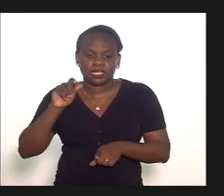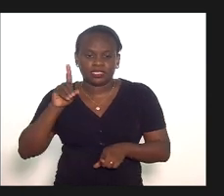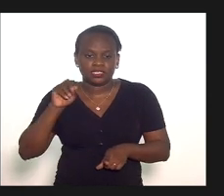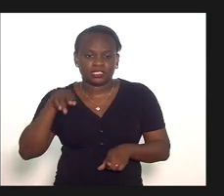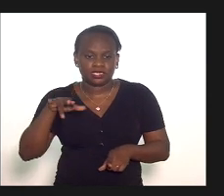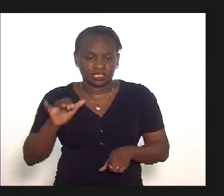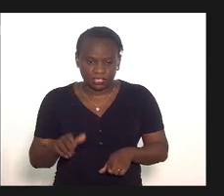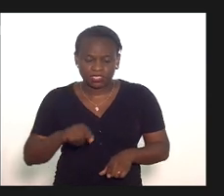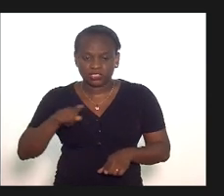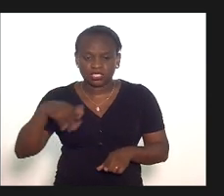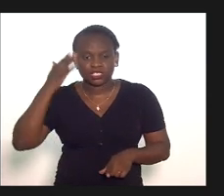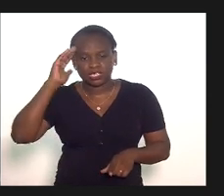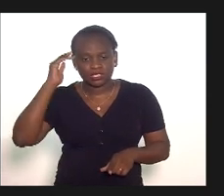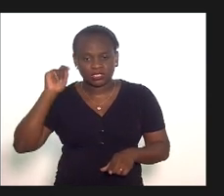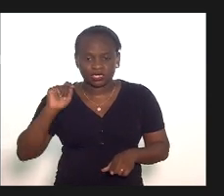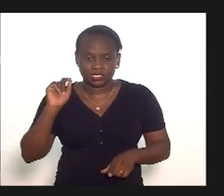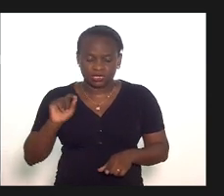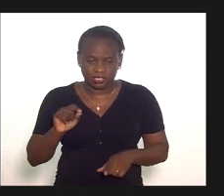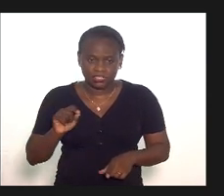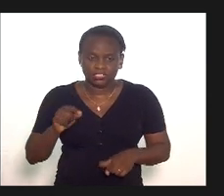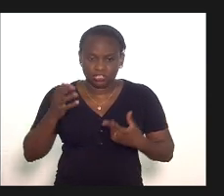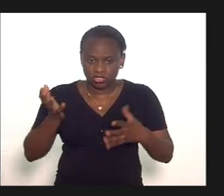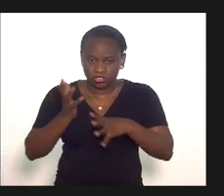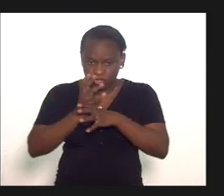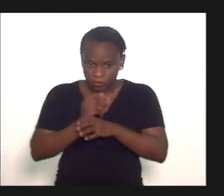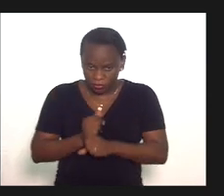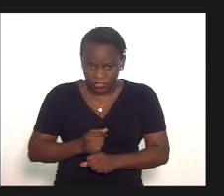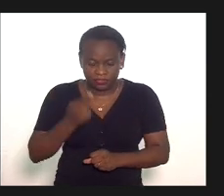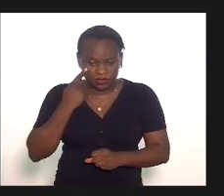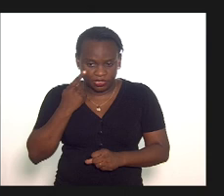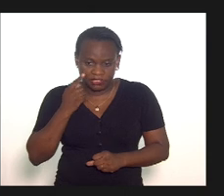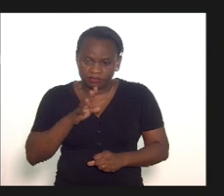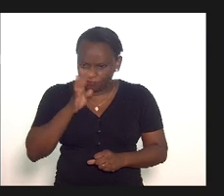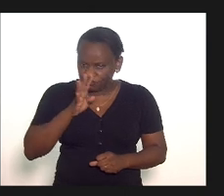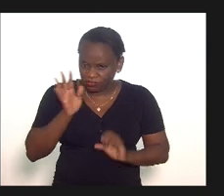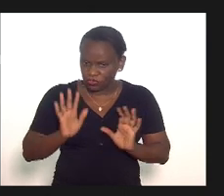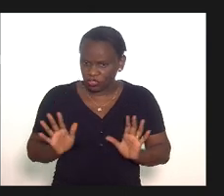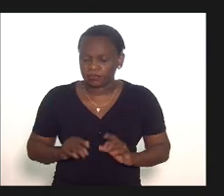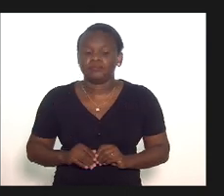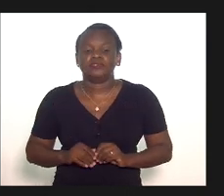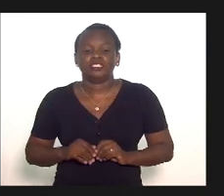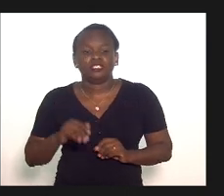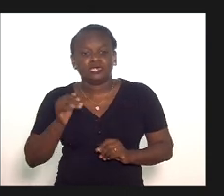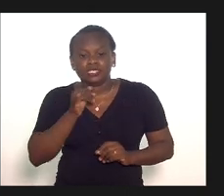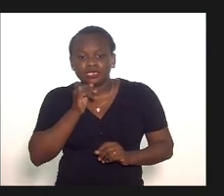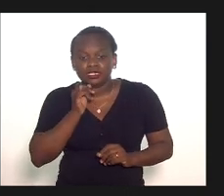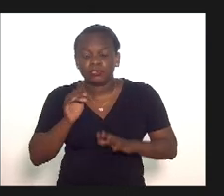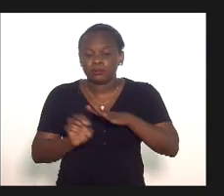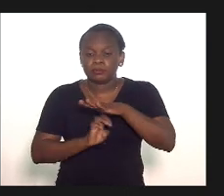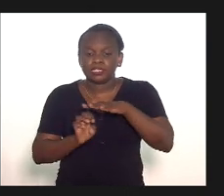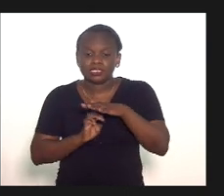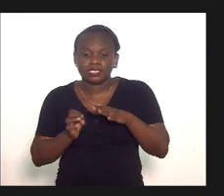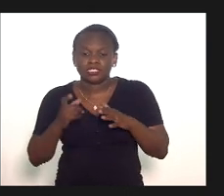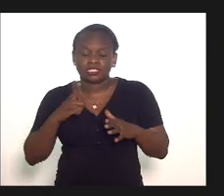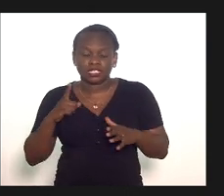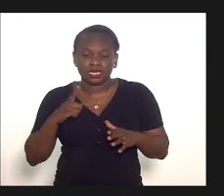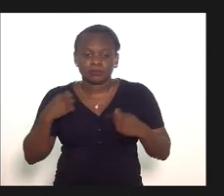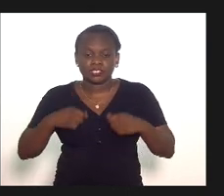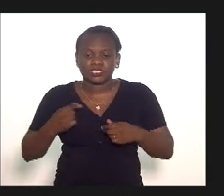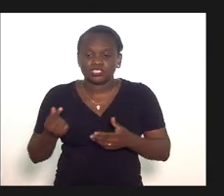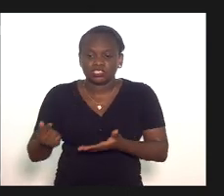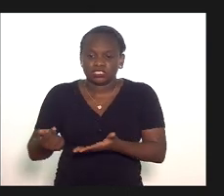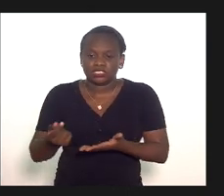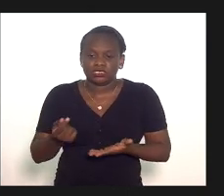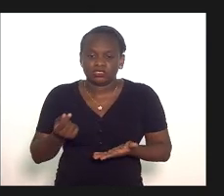nosso entendimento aqui do gabinete vou fazer aqui uma conta aqui a grosso modo falando vamos dizer que o empresário ele tenha que recolher